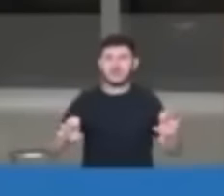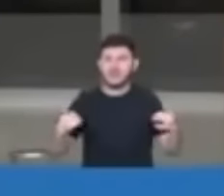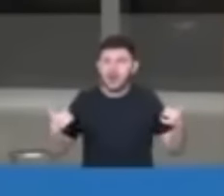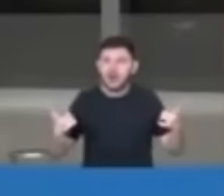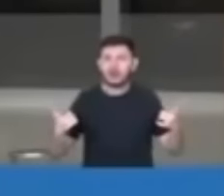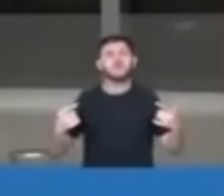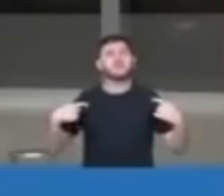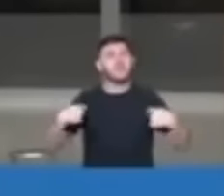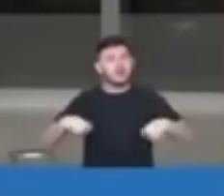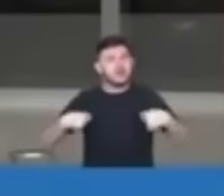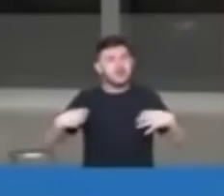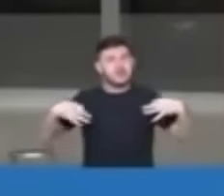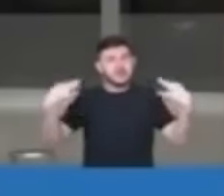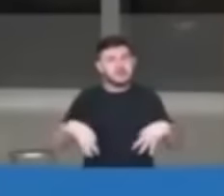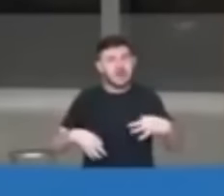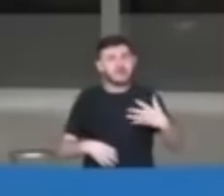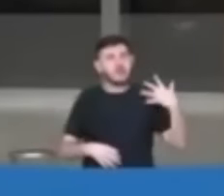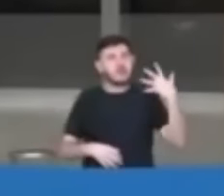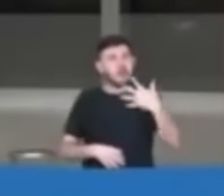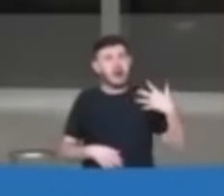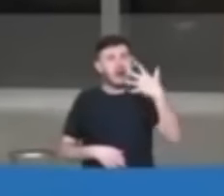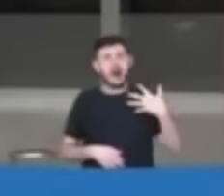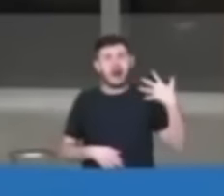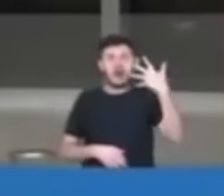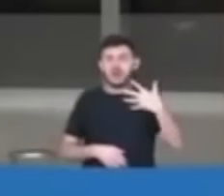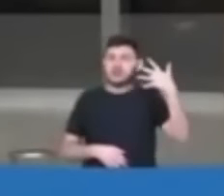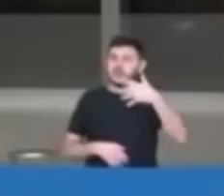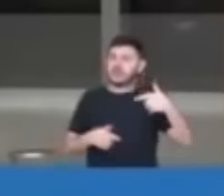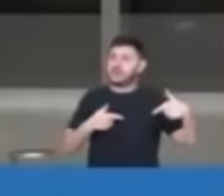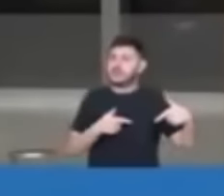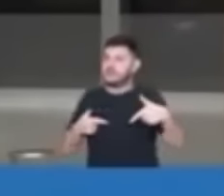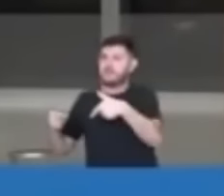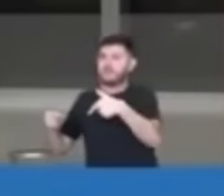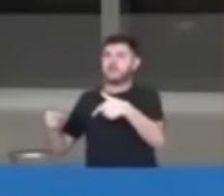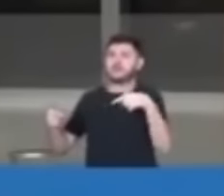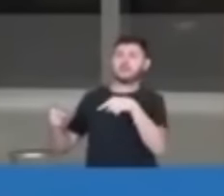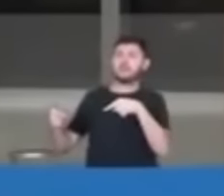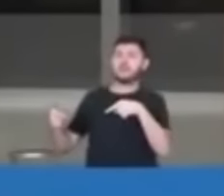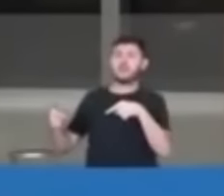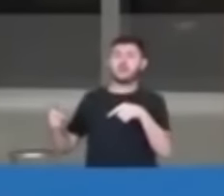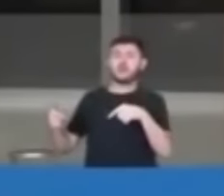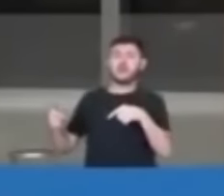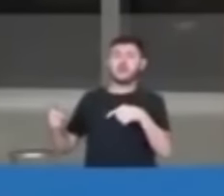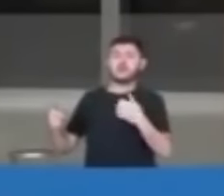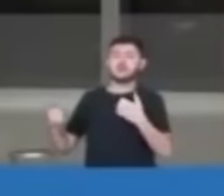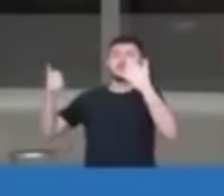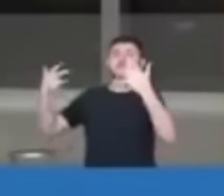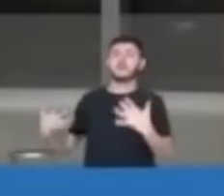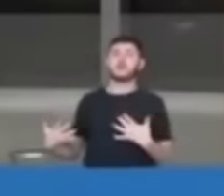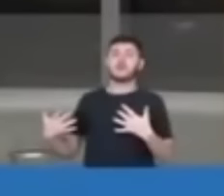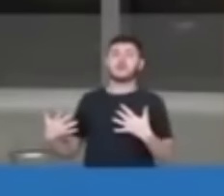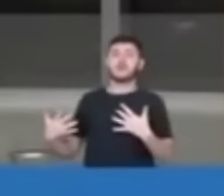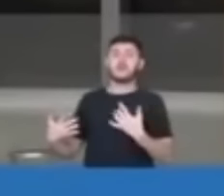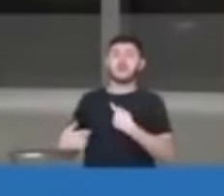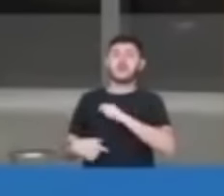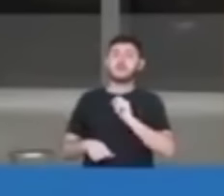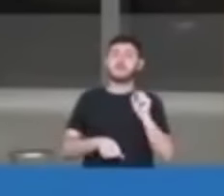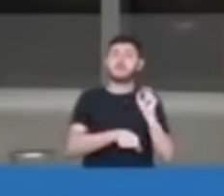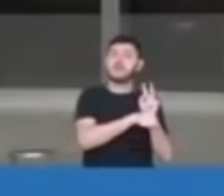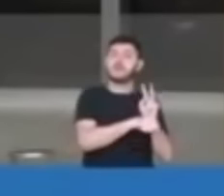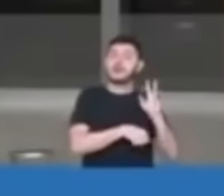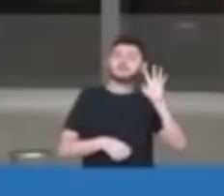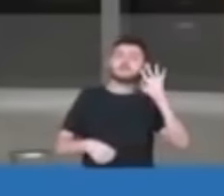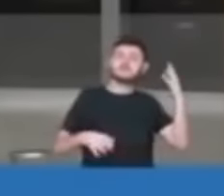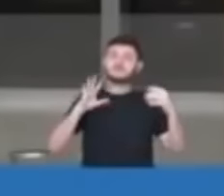deve e está falando corretamente, enfrentando esse discurso que a âncora fiscal é decisiva para tudo,